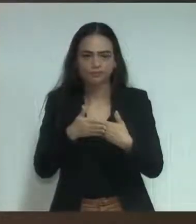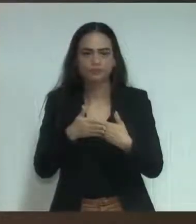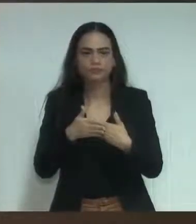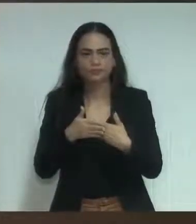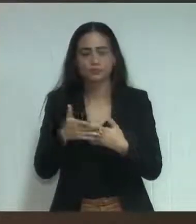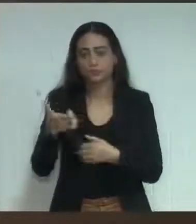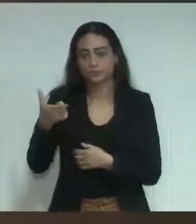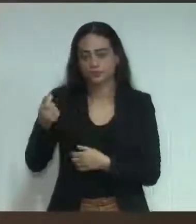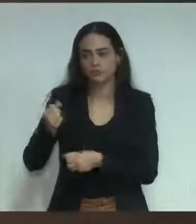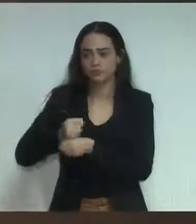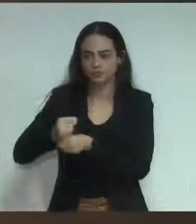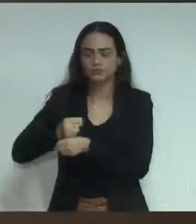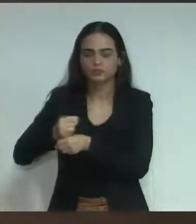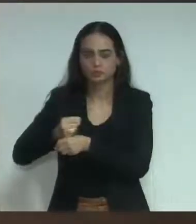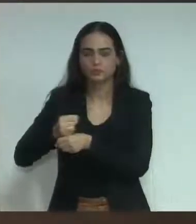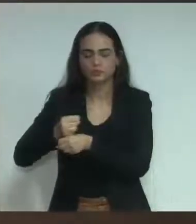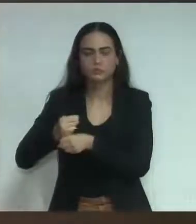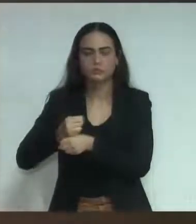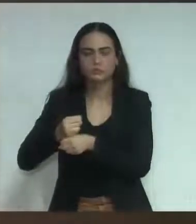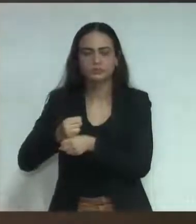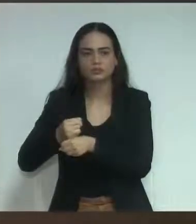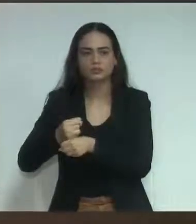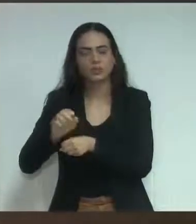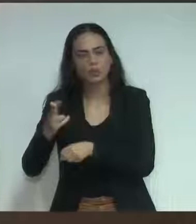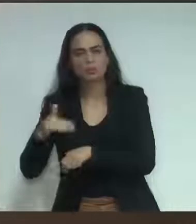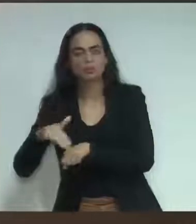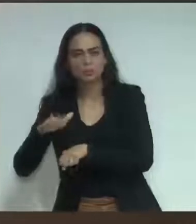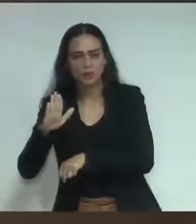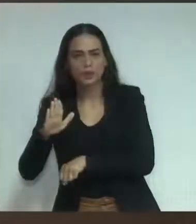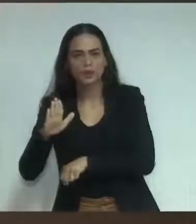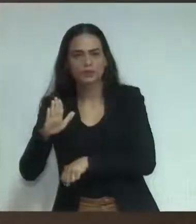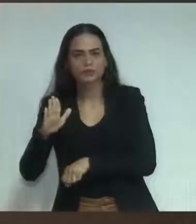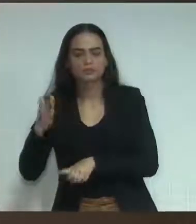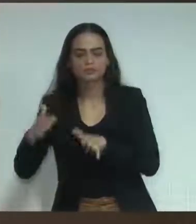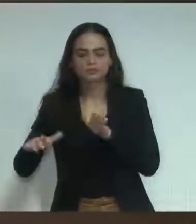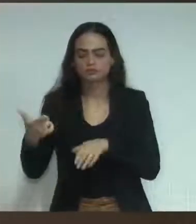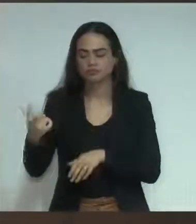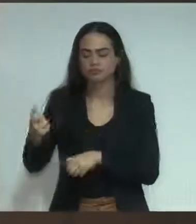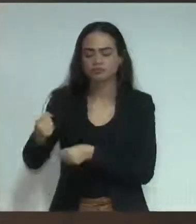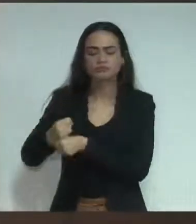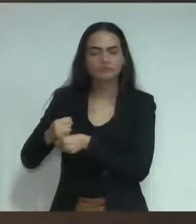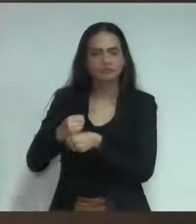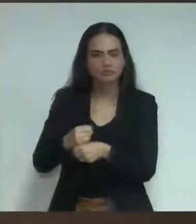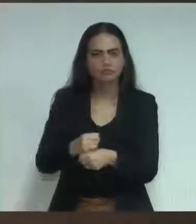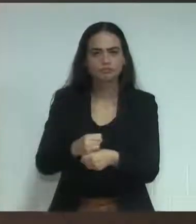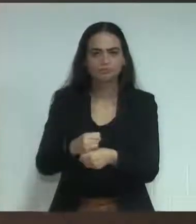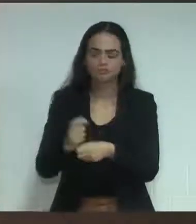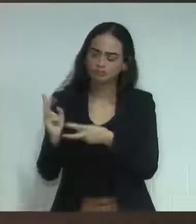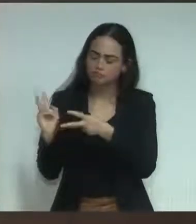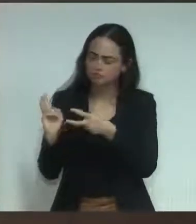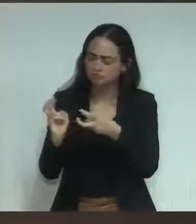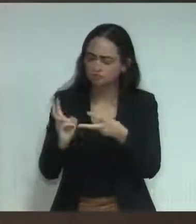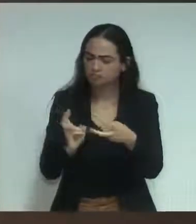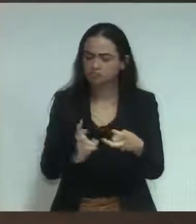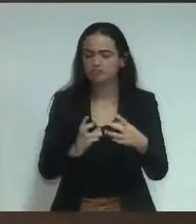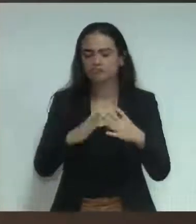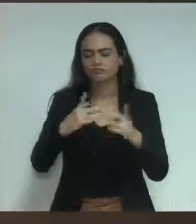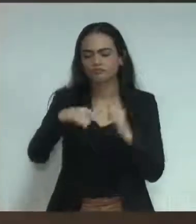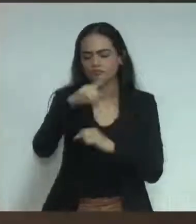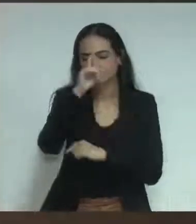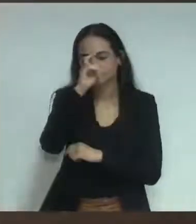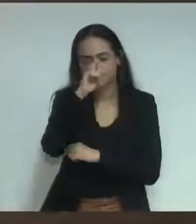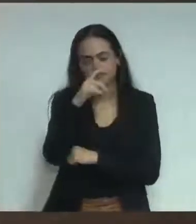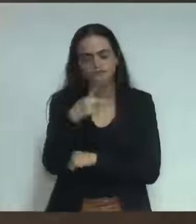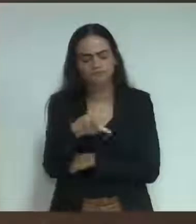20 anos, pelo menos, ou até mais, mas sobretudo nos últimos 20 anos, a Santa Casa vem passando por muitas dificuldades, por crises